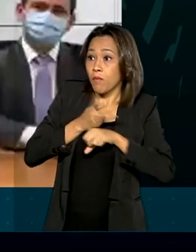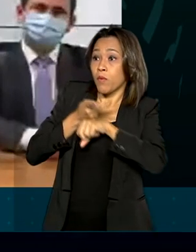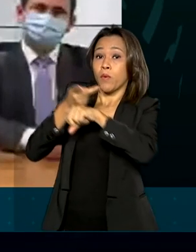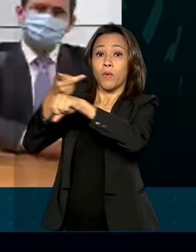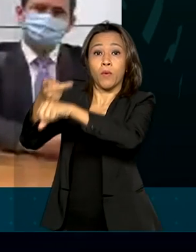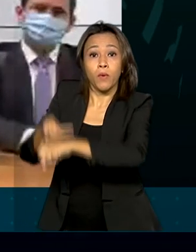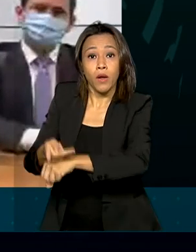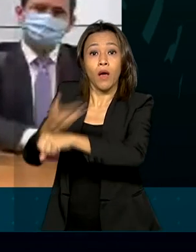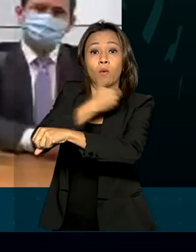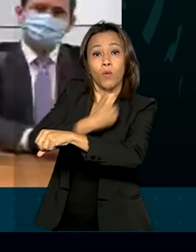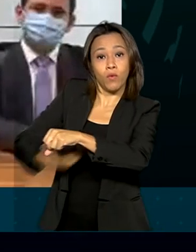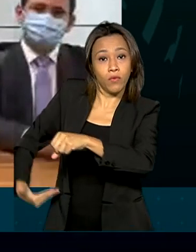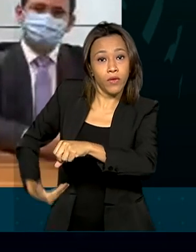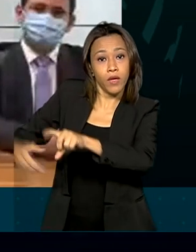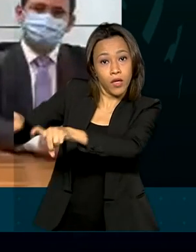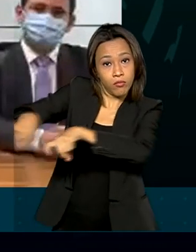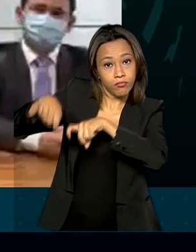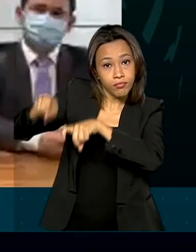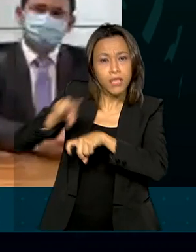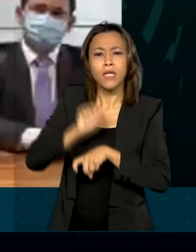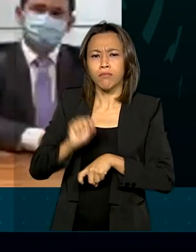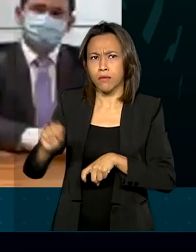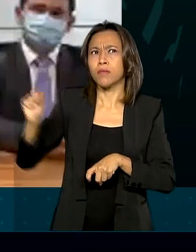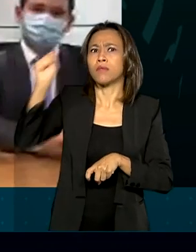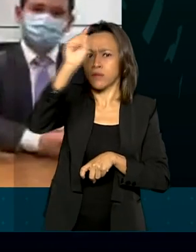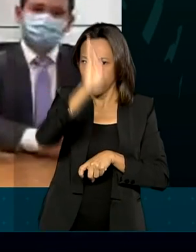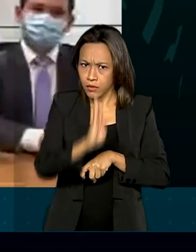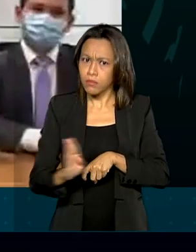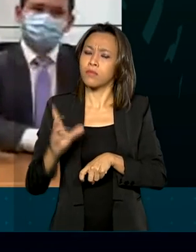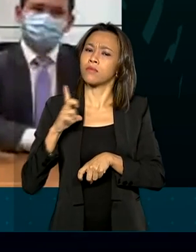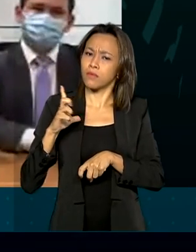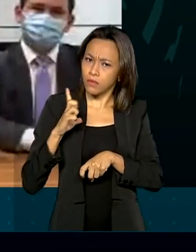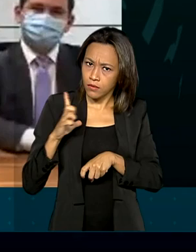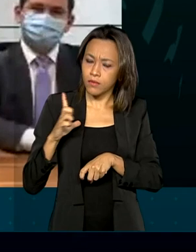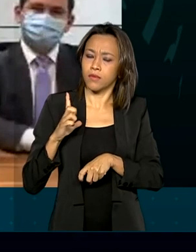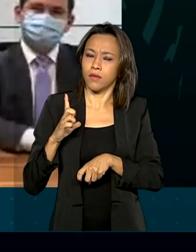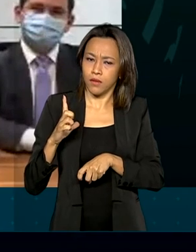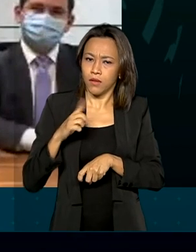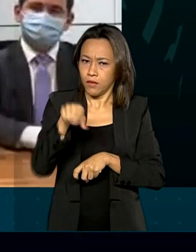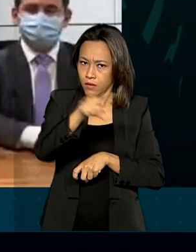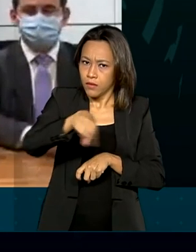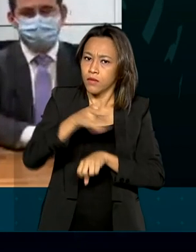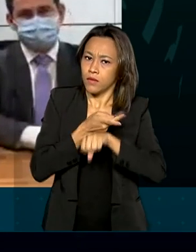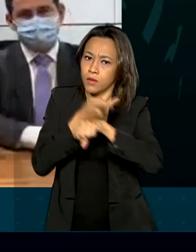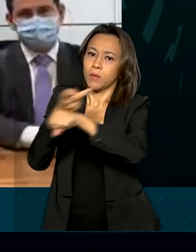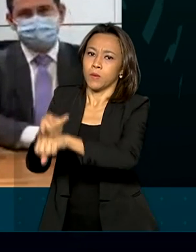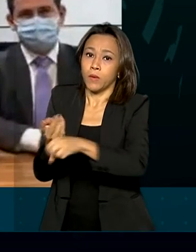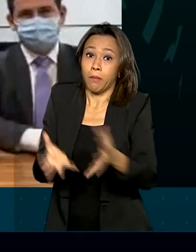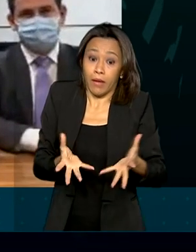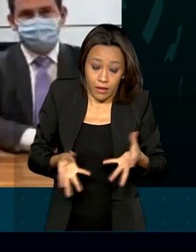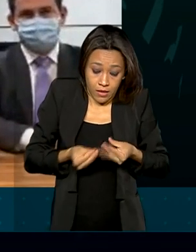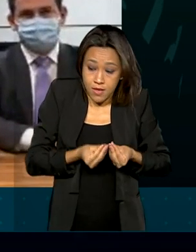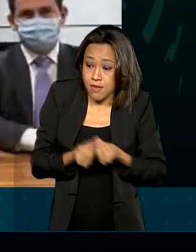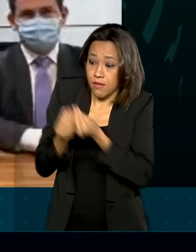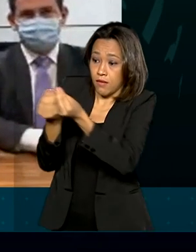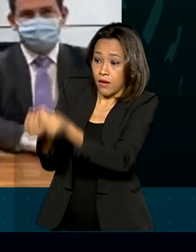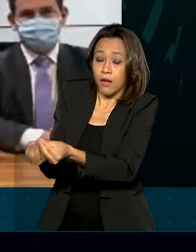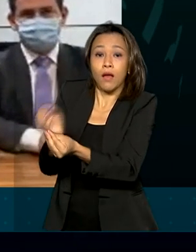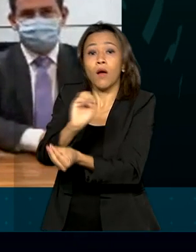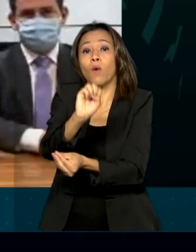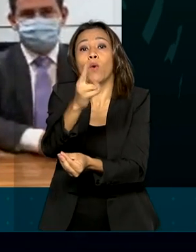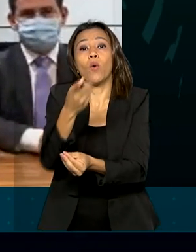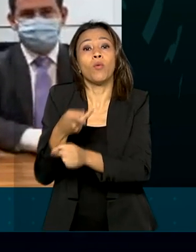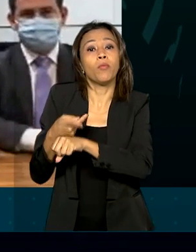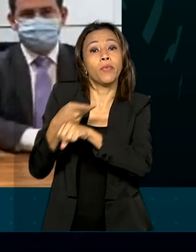Agricultura, o Ministério tem as suas superintendências em todos os nossos estados e aqui também no Ministério Federal, ou procurar